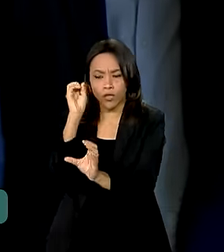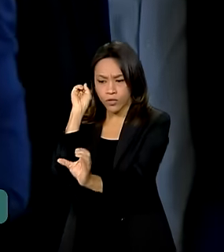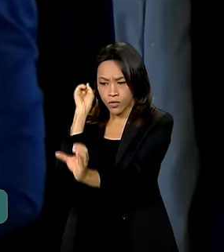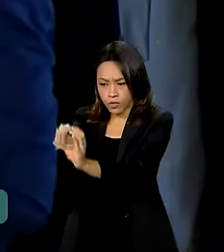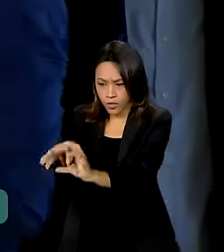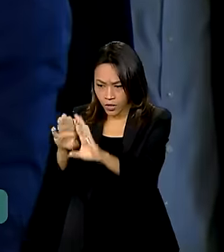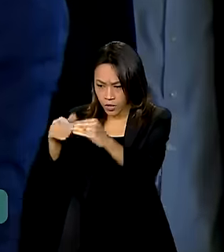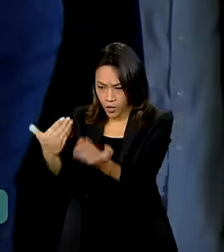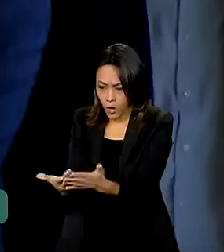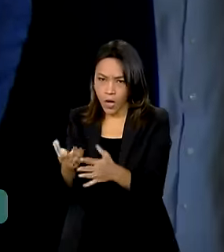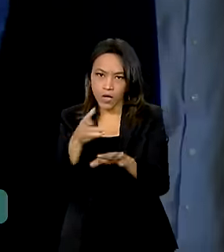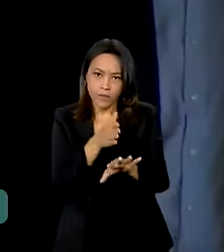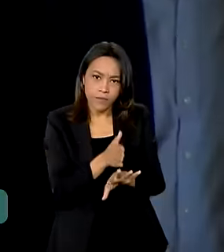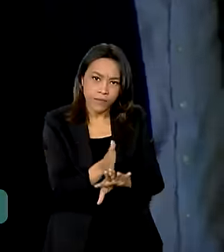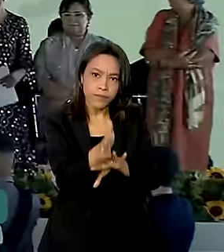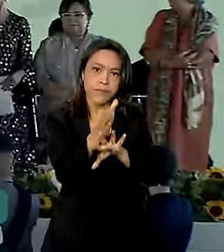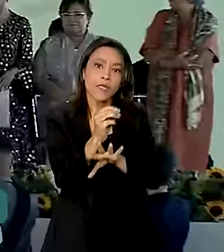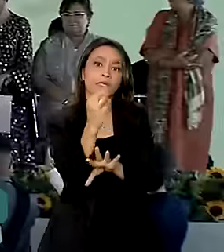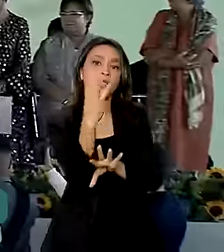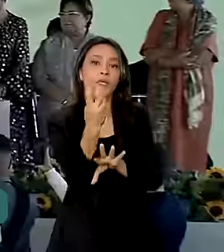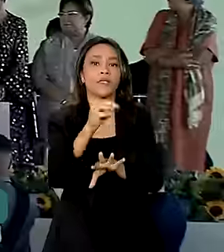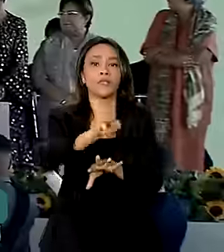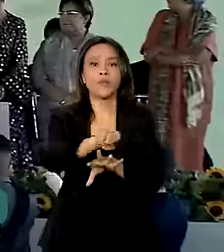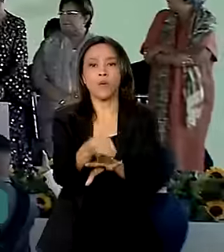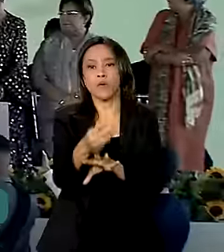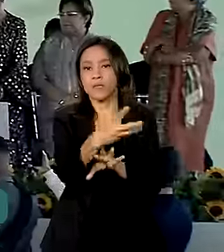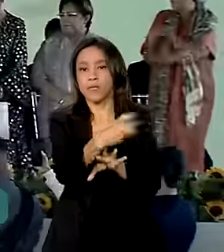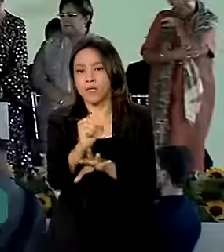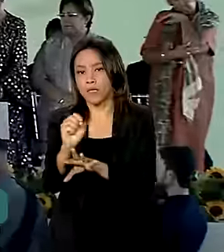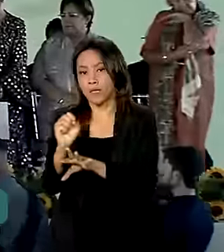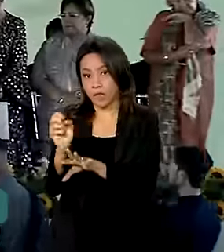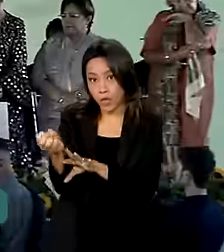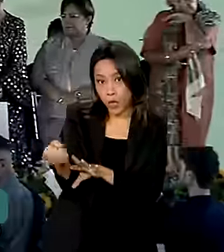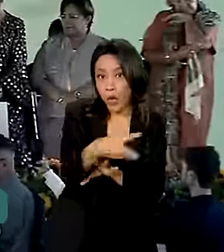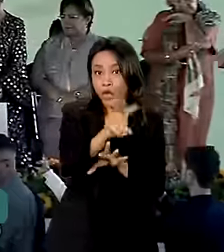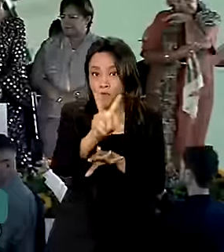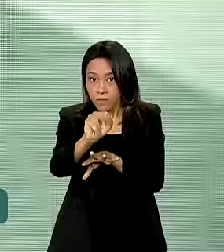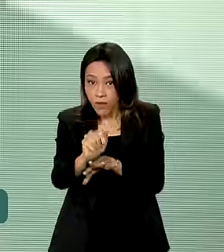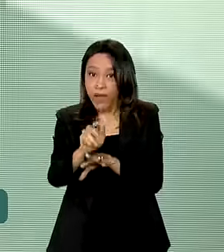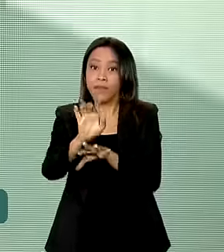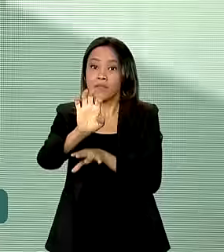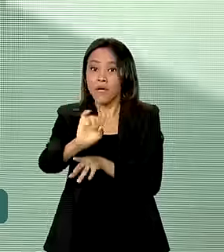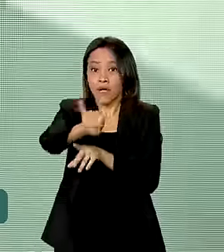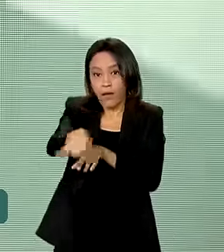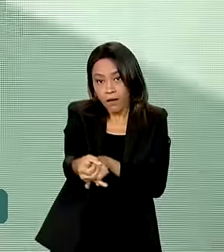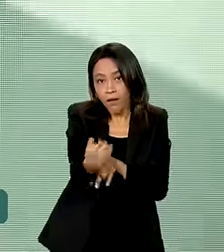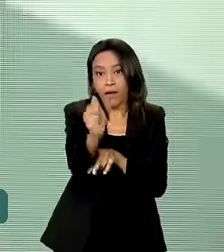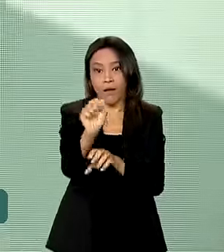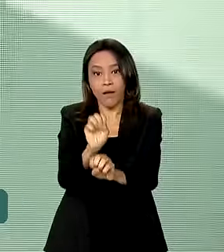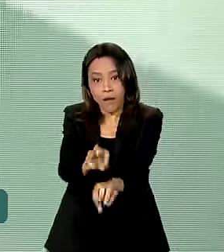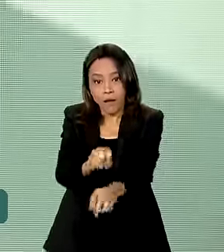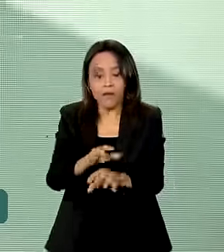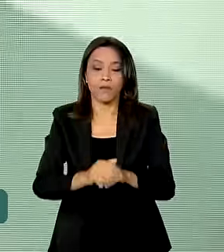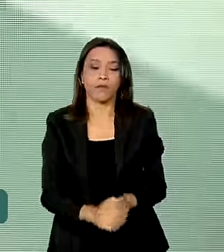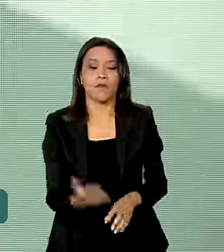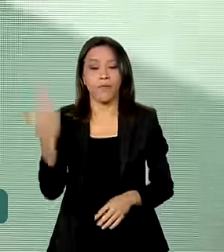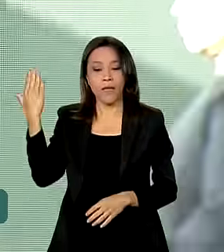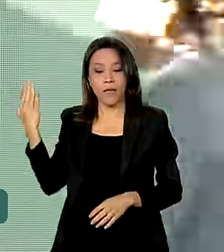Escola e a oferta de 3 milhões e 300 mil novas vagas na EJA. O analfabetismo no Brasil